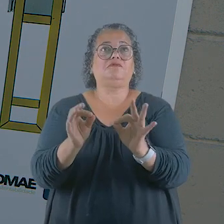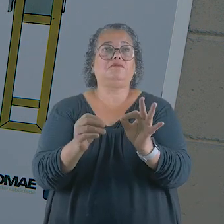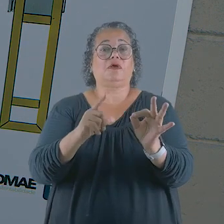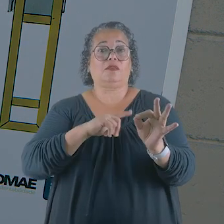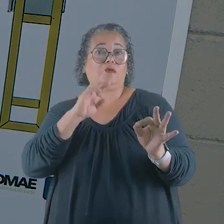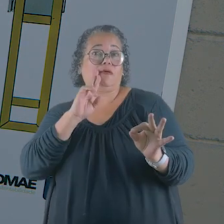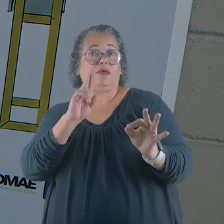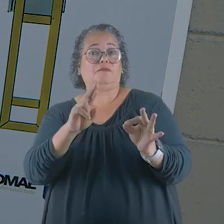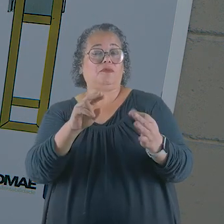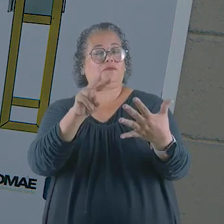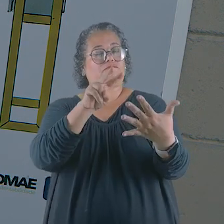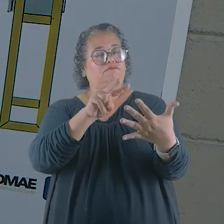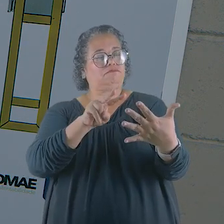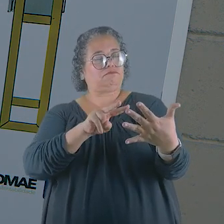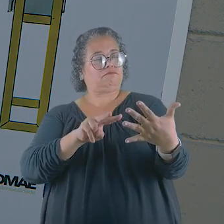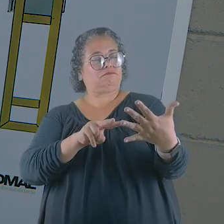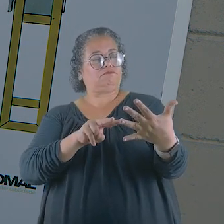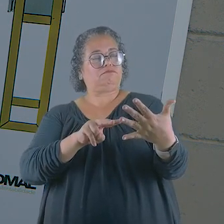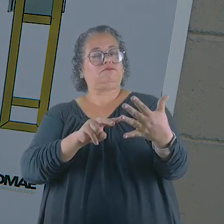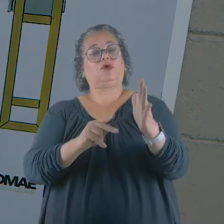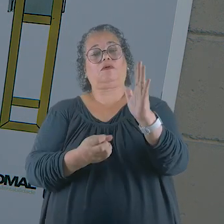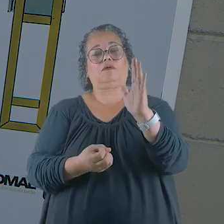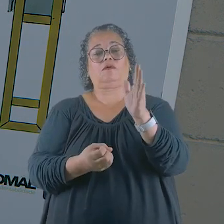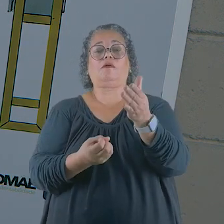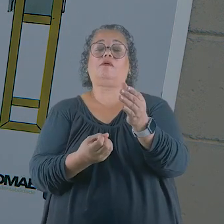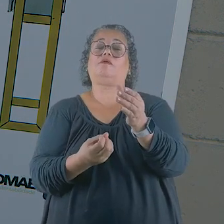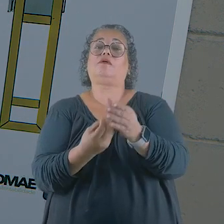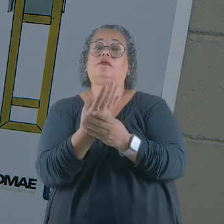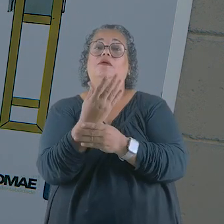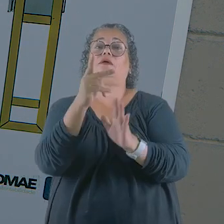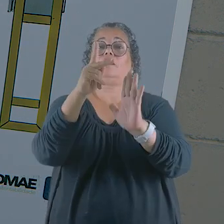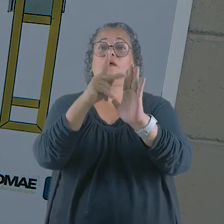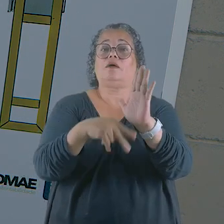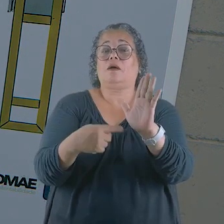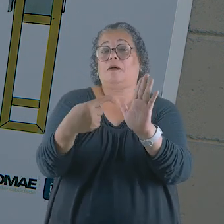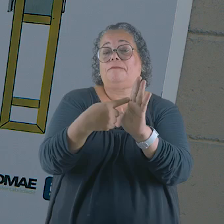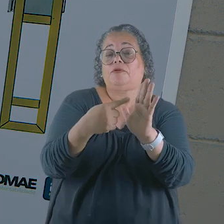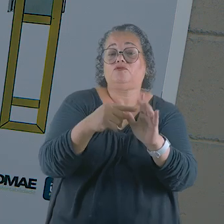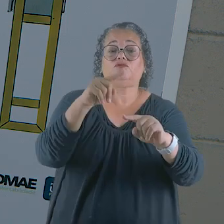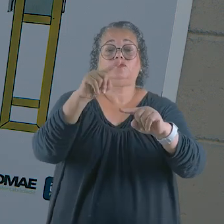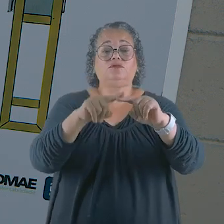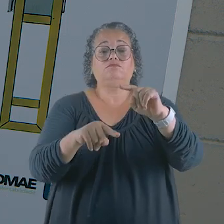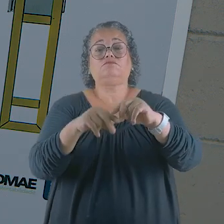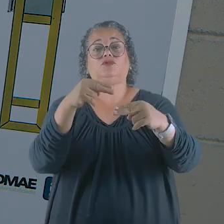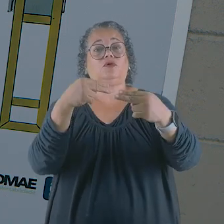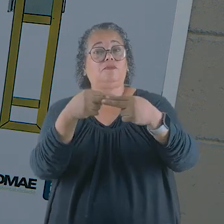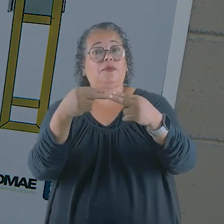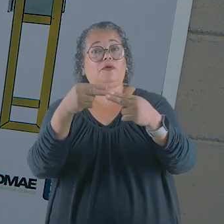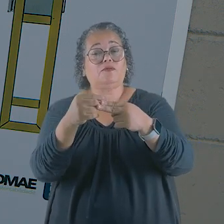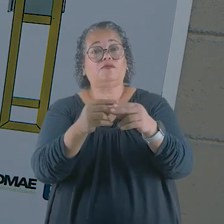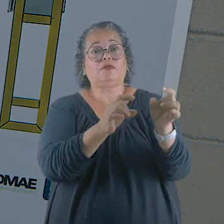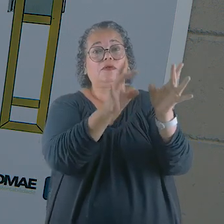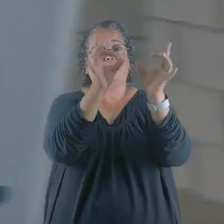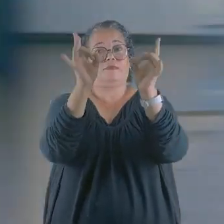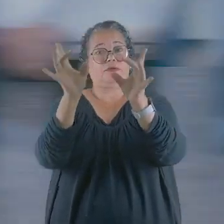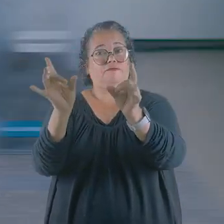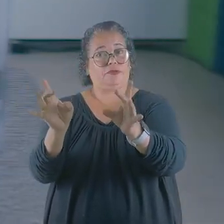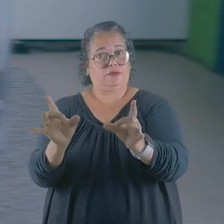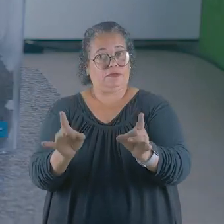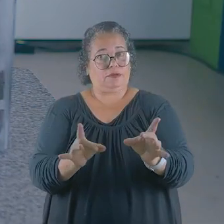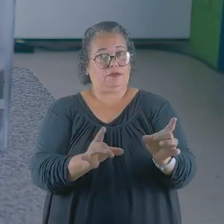uma vez temos os resultados em mãos, nós podemos desenvolver projetos para uso desses produtos em escala comercial.